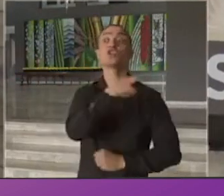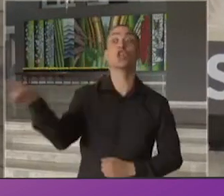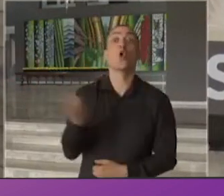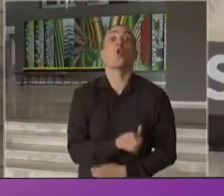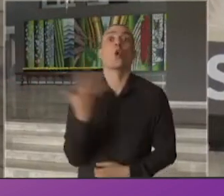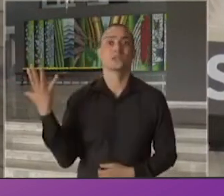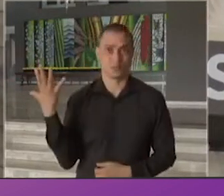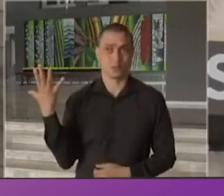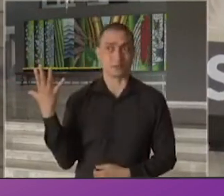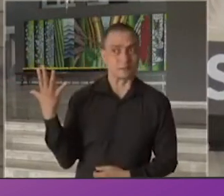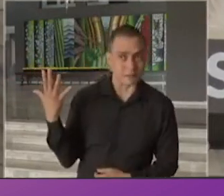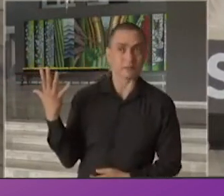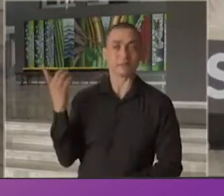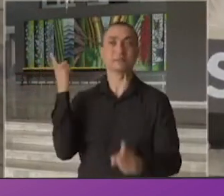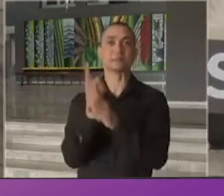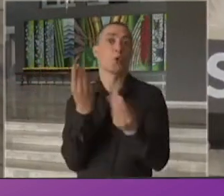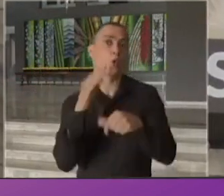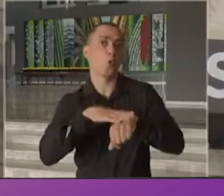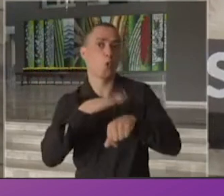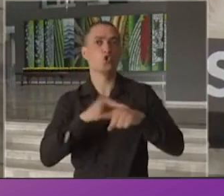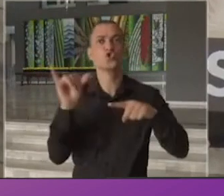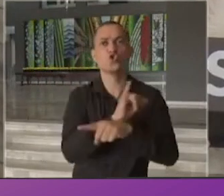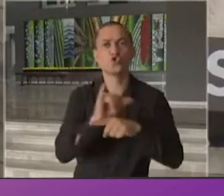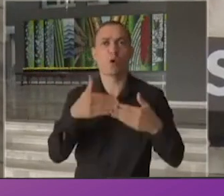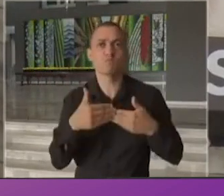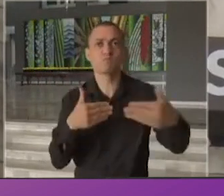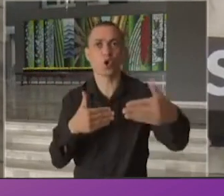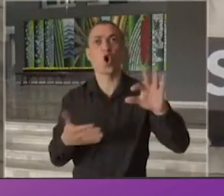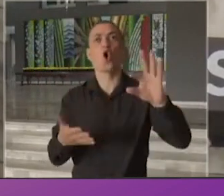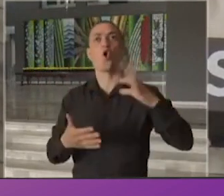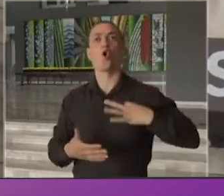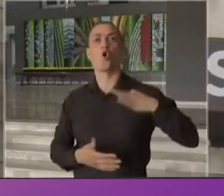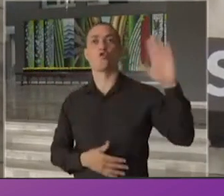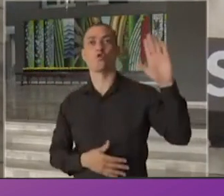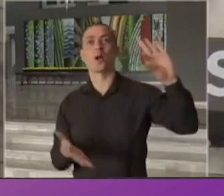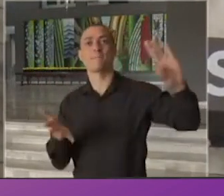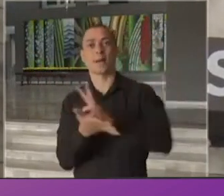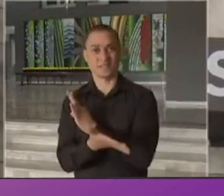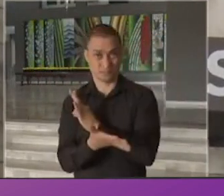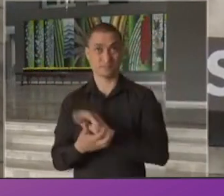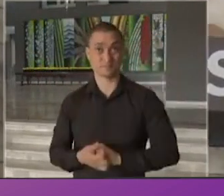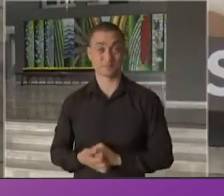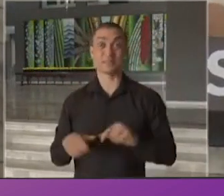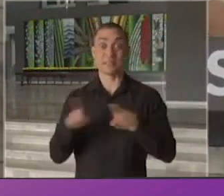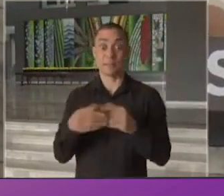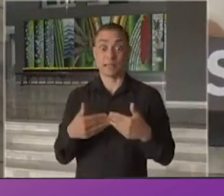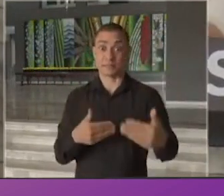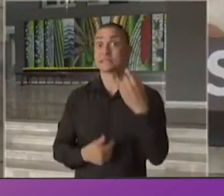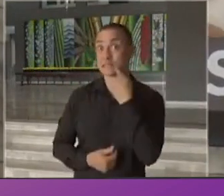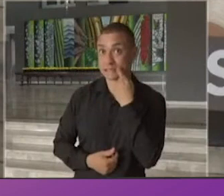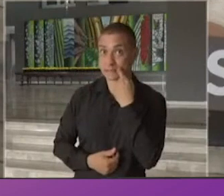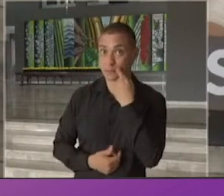e, a partir daí, determinar as ações de inscrição dos voluntários, que também deve começar a partir dessa sexta-feira.